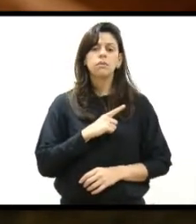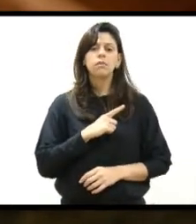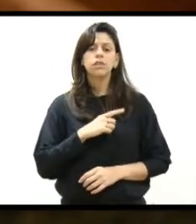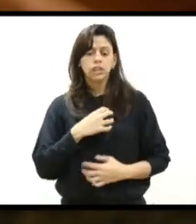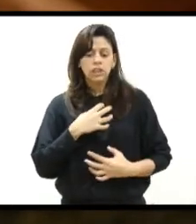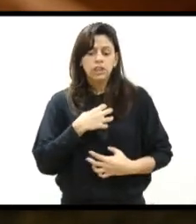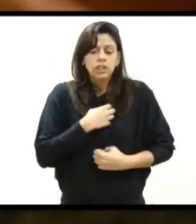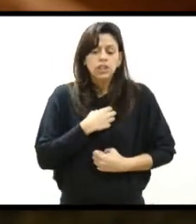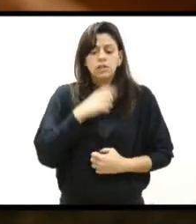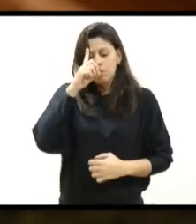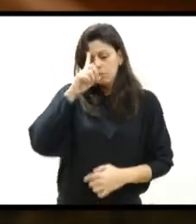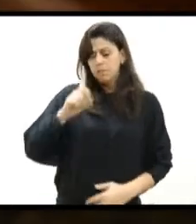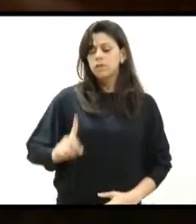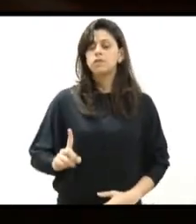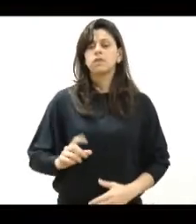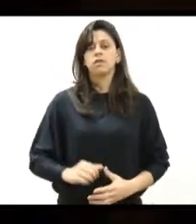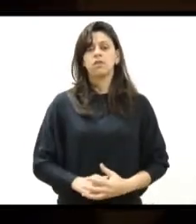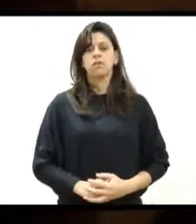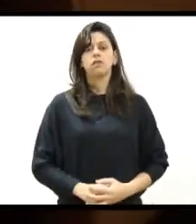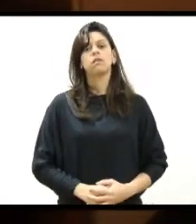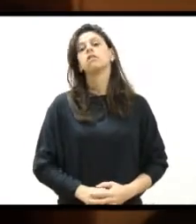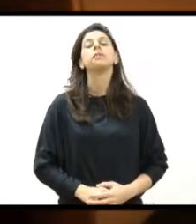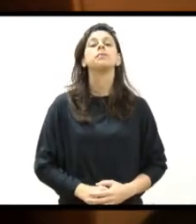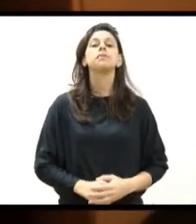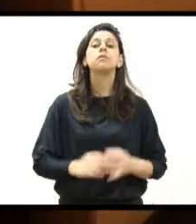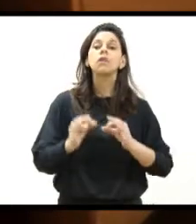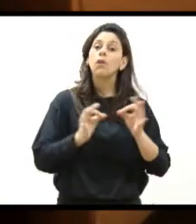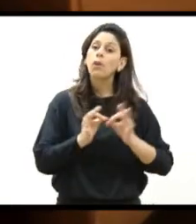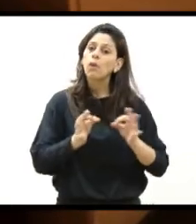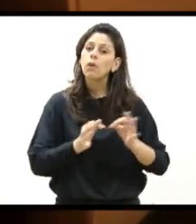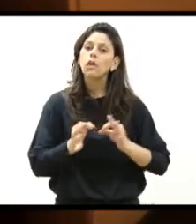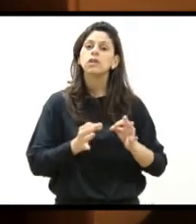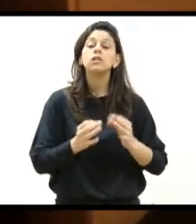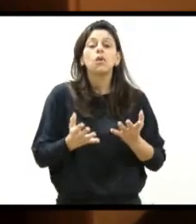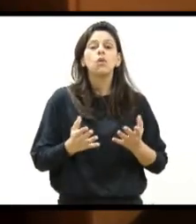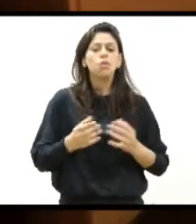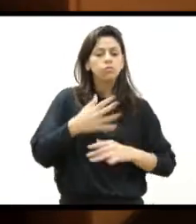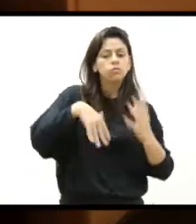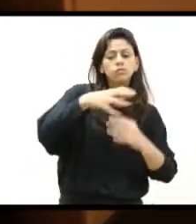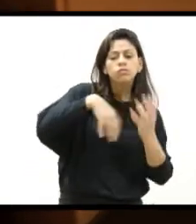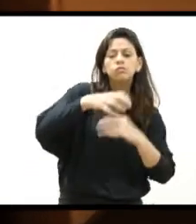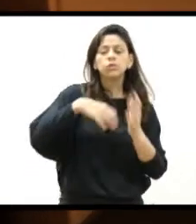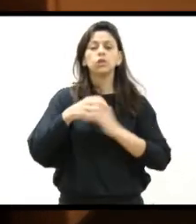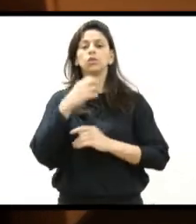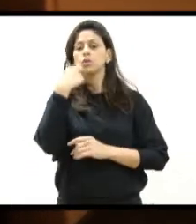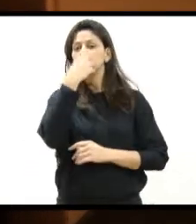para os deficientes. Organize ou desorganize o som.